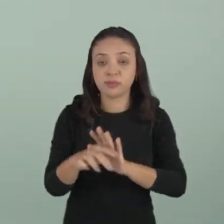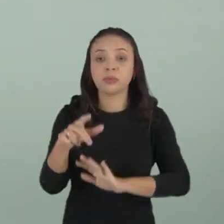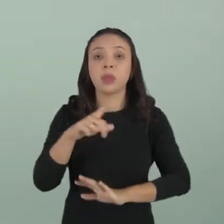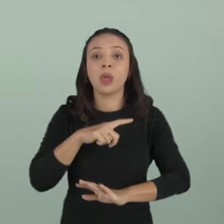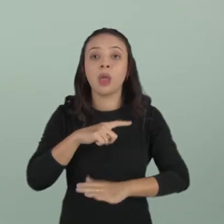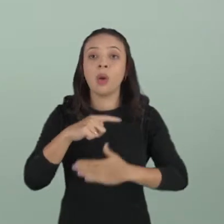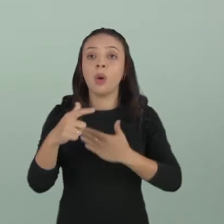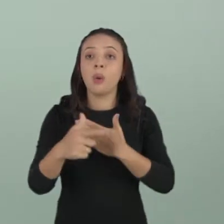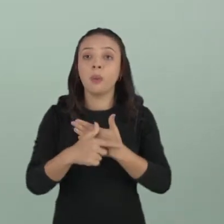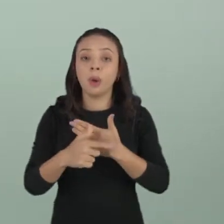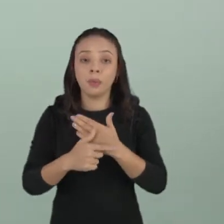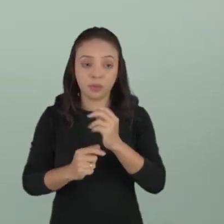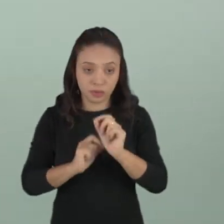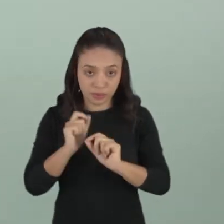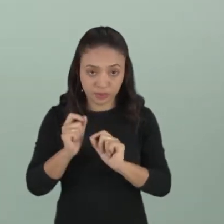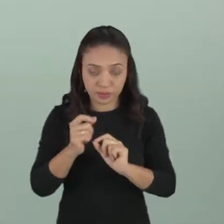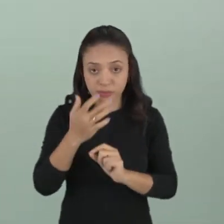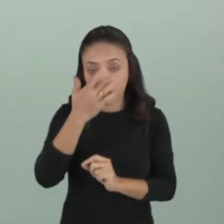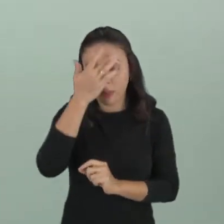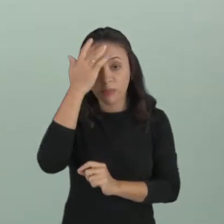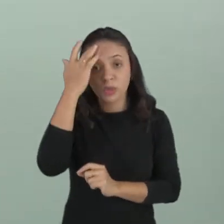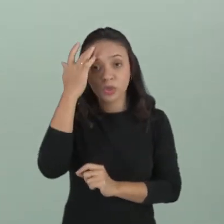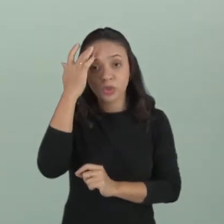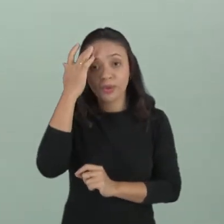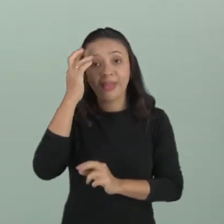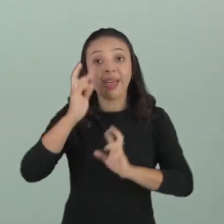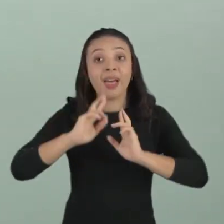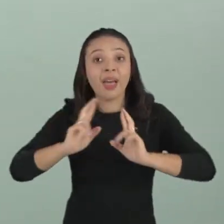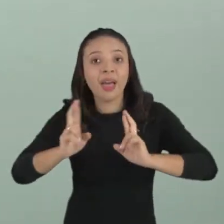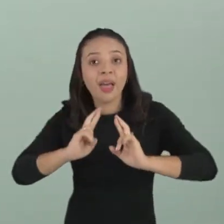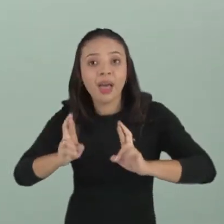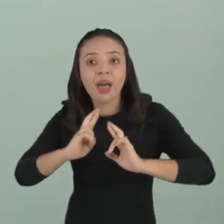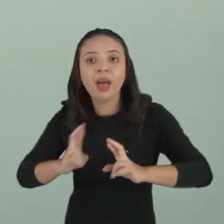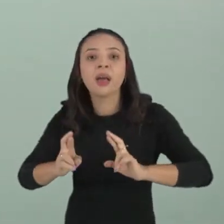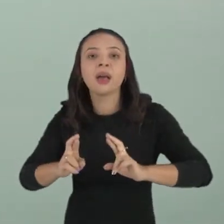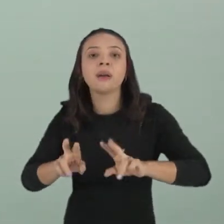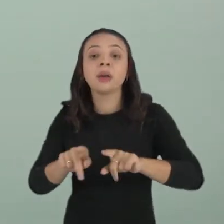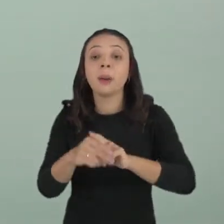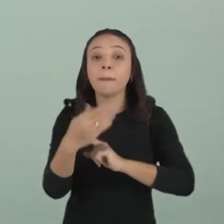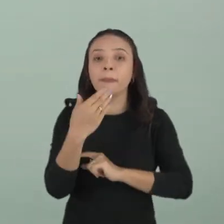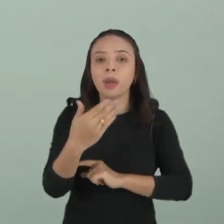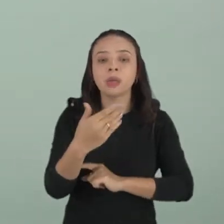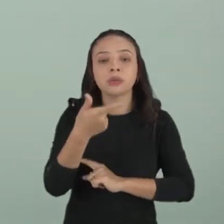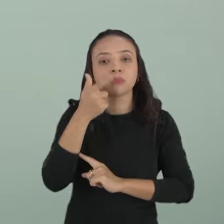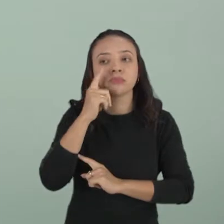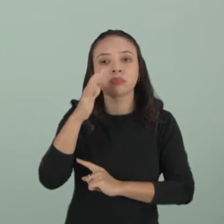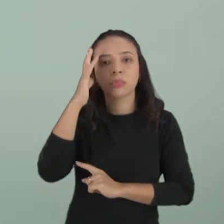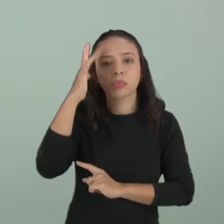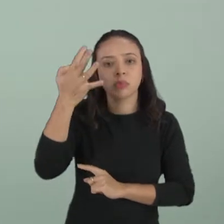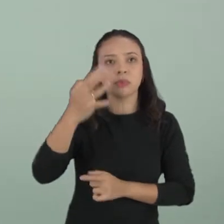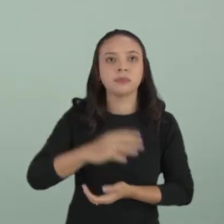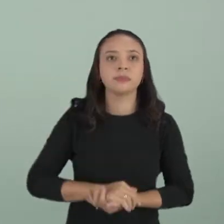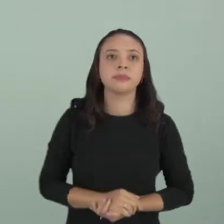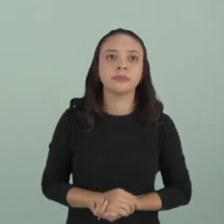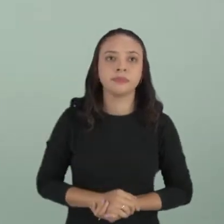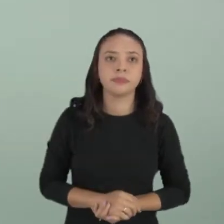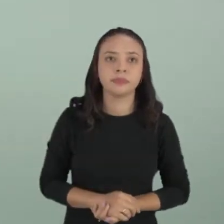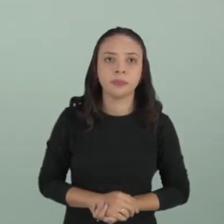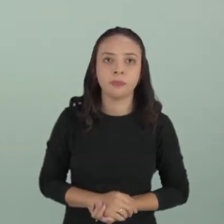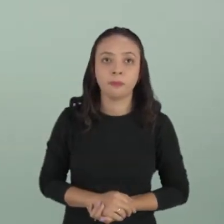que o enunciador, ele reclame, ele peça que algo seja resolvido. Vamos lá.